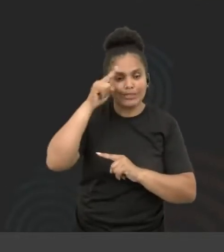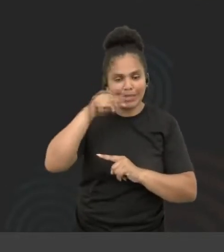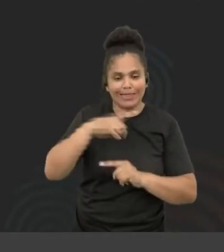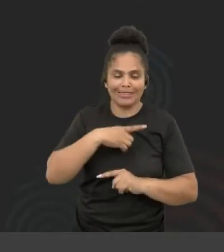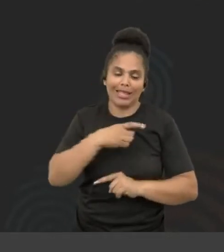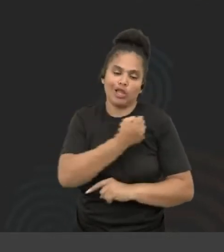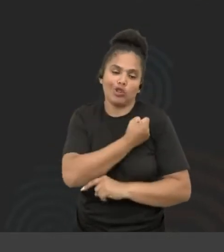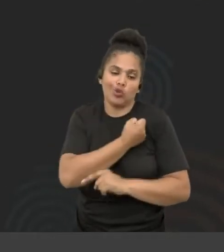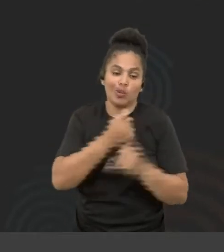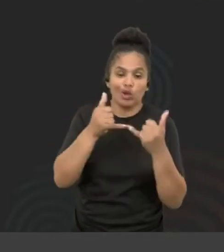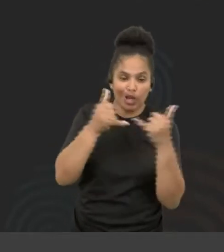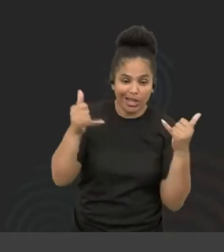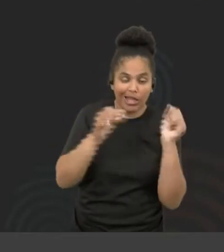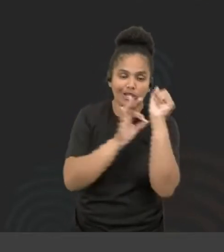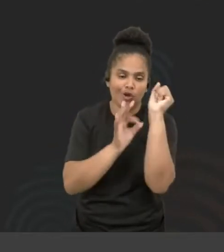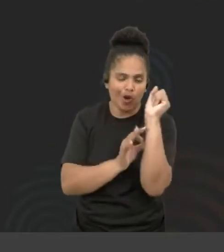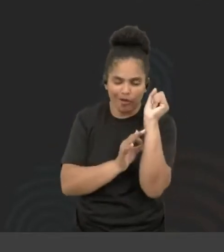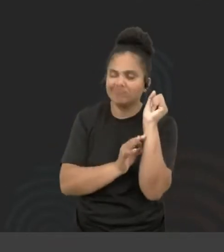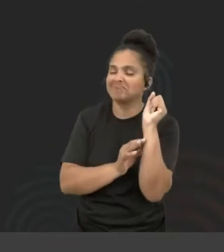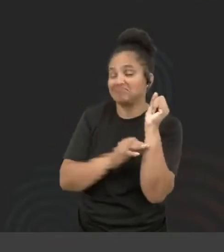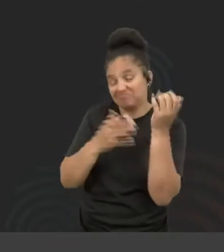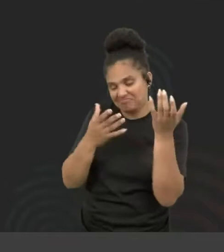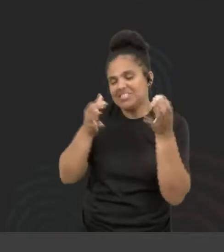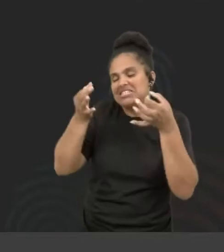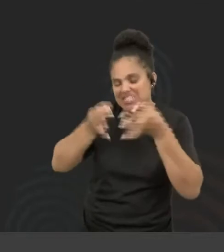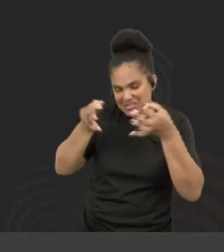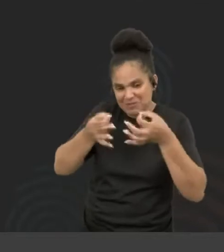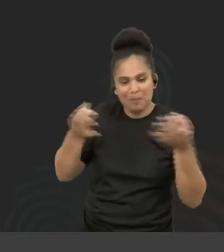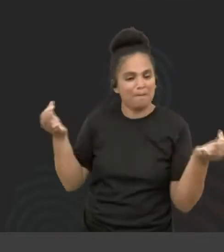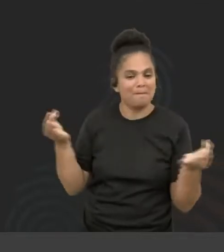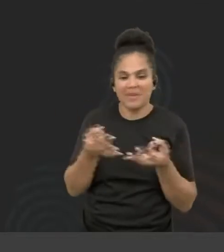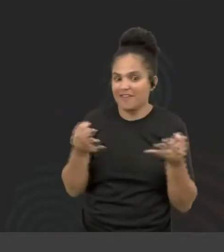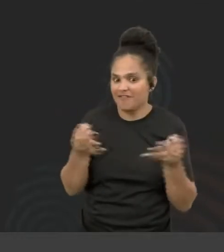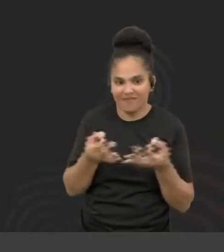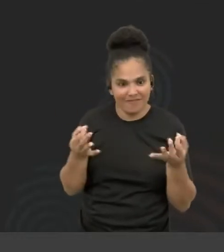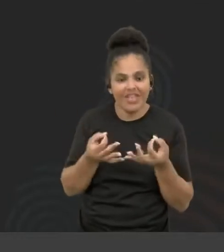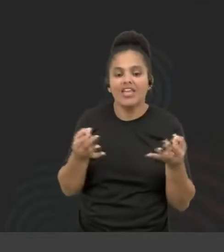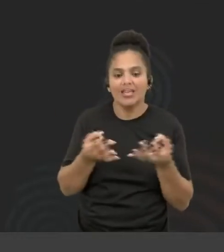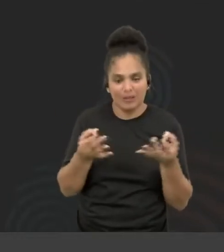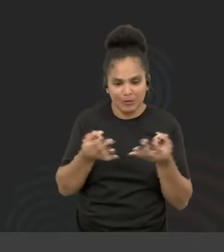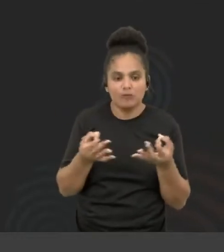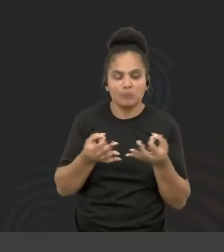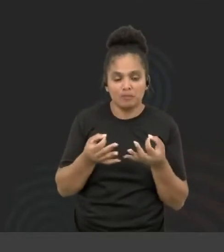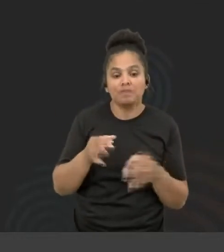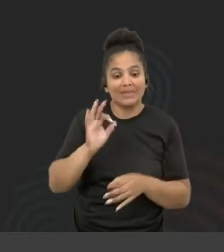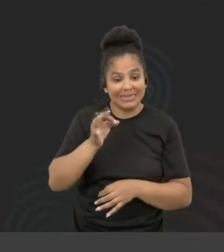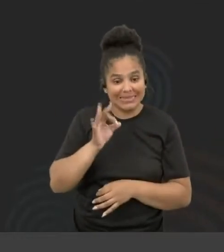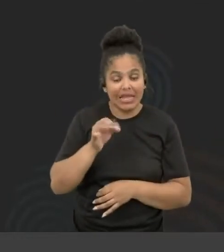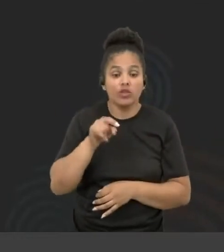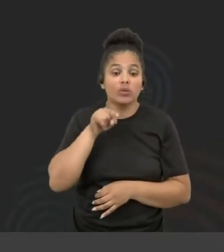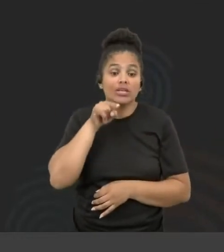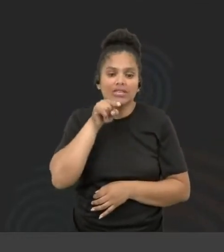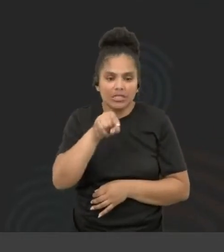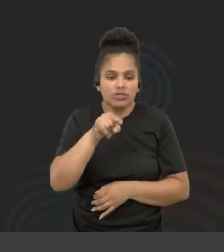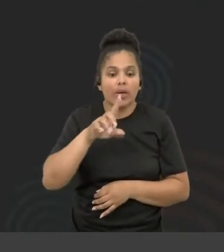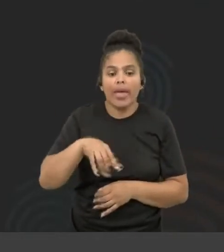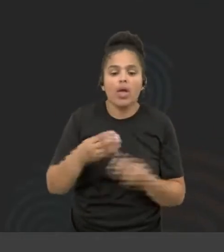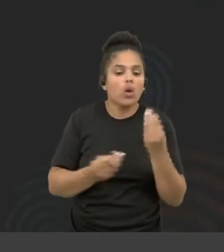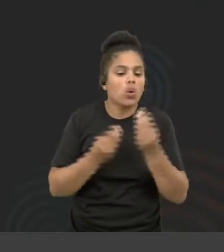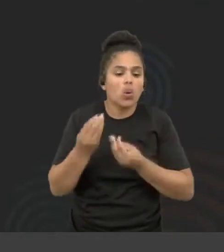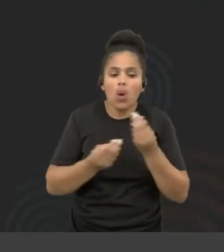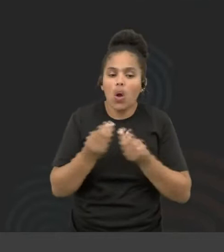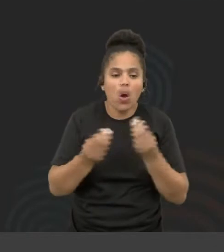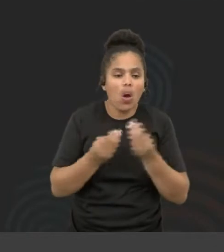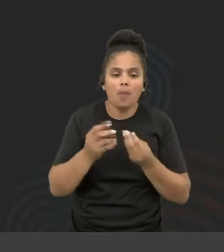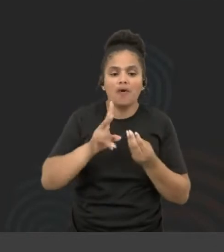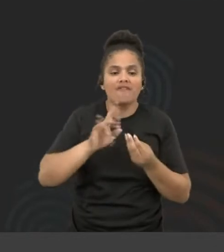Nossa, perfeito. Perfeito, perfeito, Ana. É muito isso, né? Tipo, como que a gente faz para usar